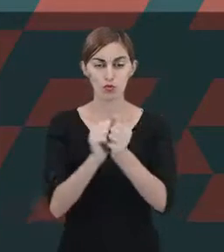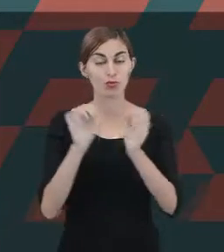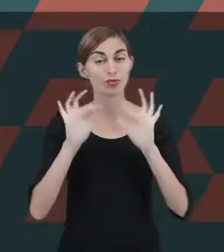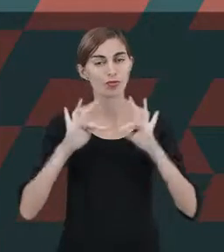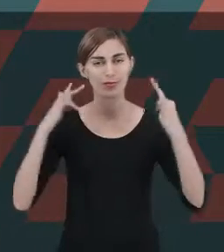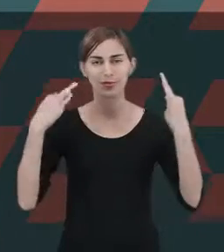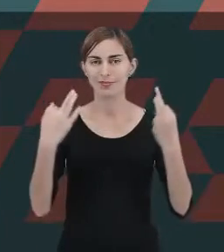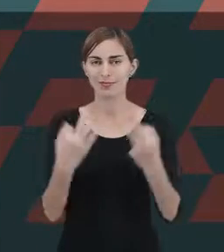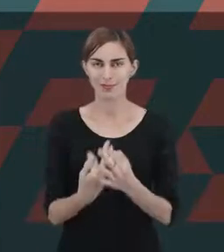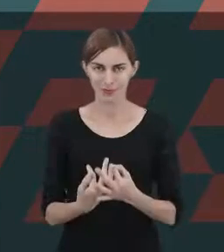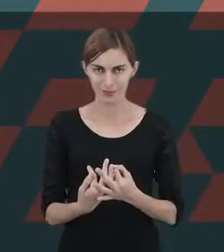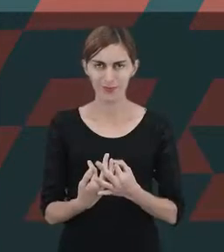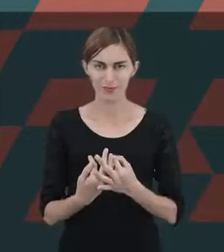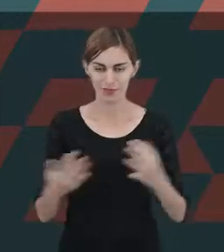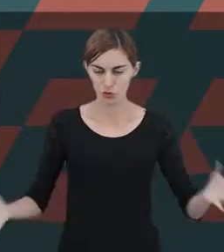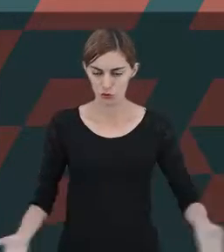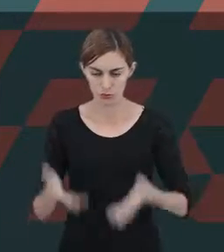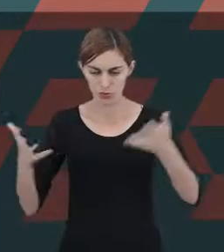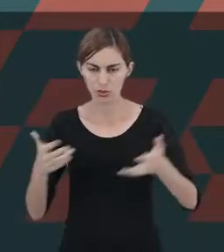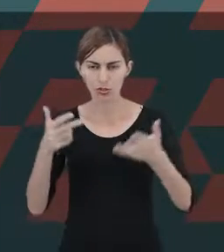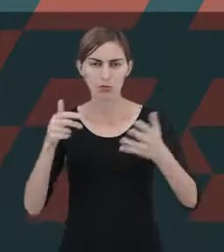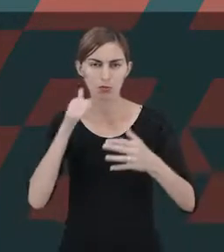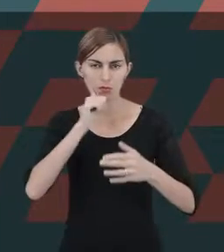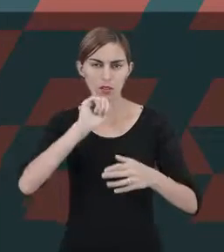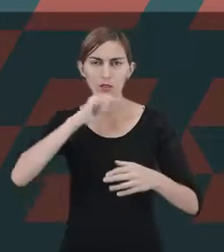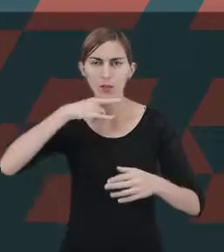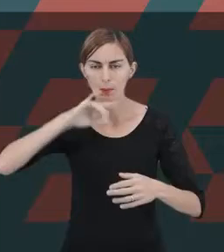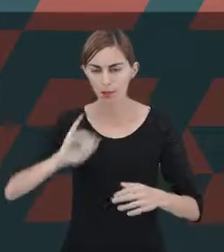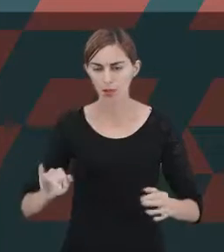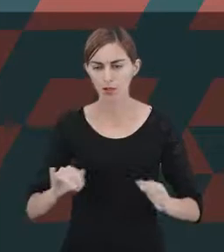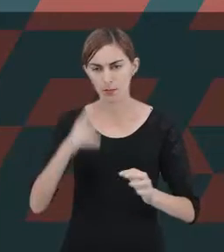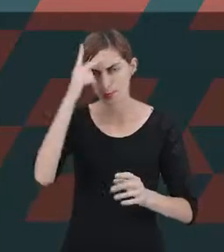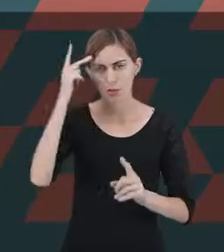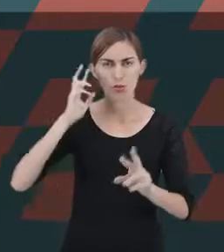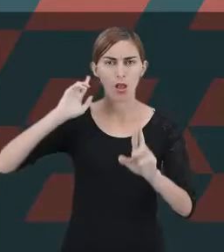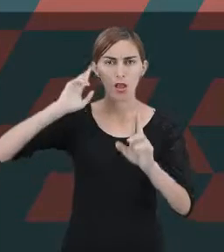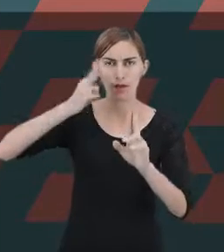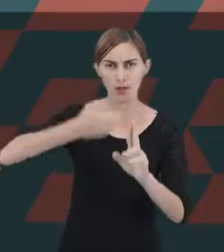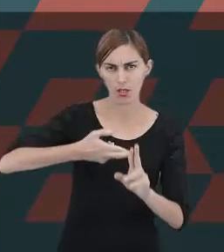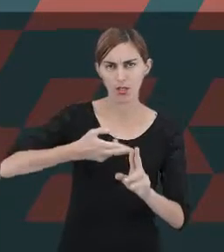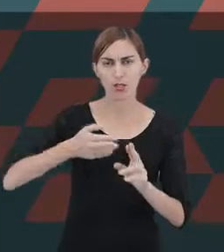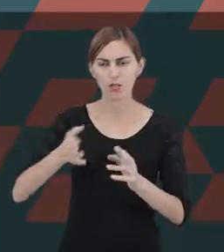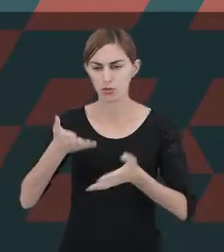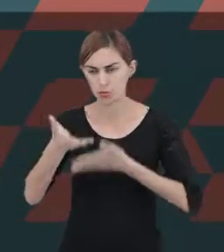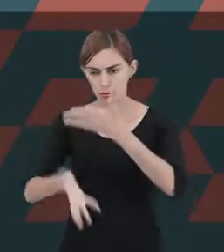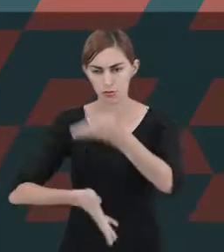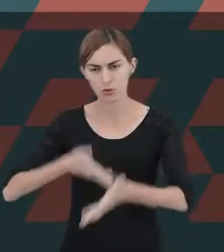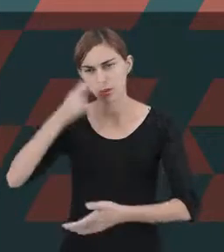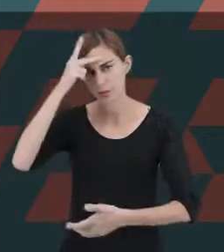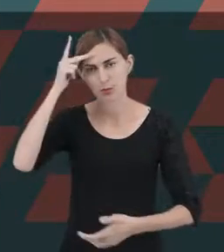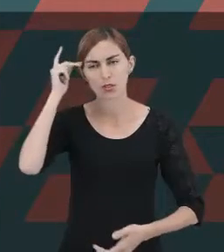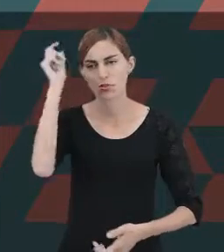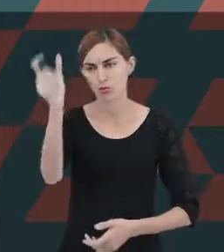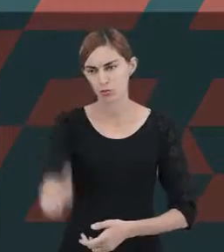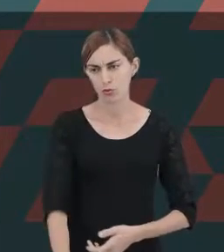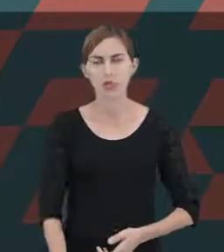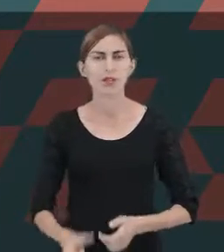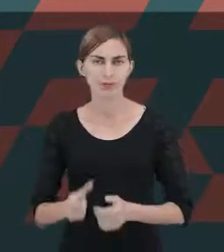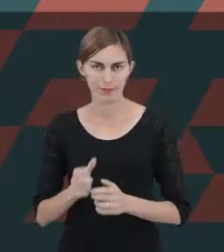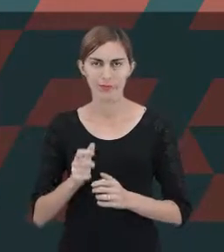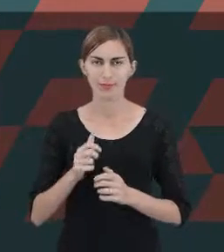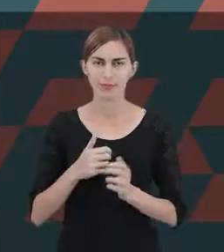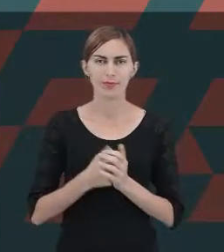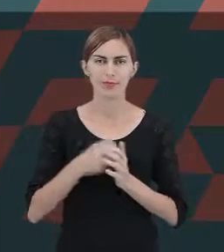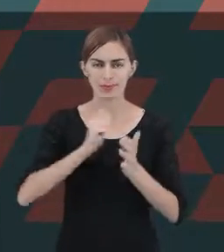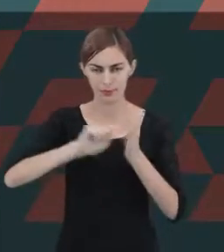ou seja, dos estímulos dos pais, das pessoas de referência e cuidado dessa criança. Quando os autores trazem o desenvolvimento